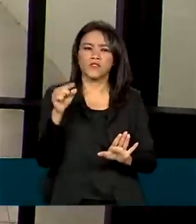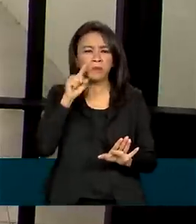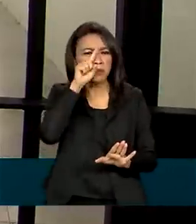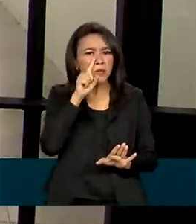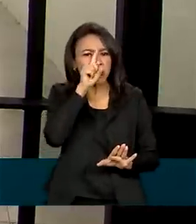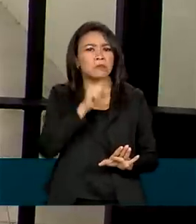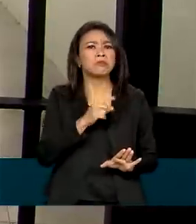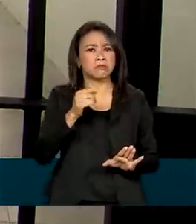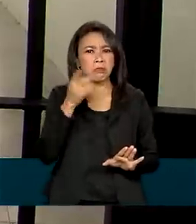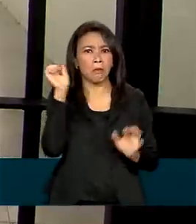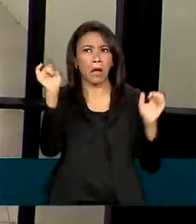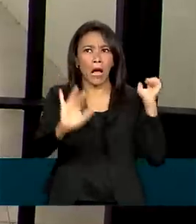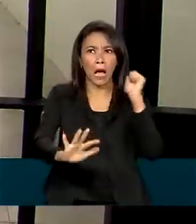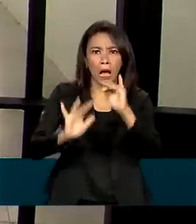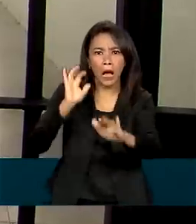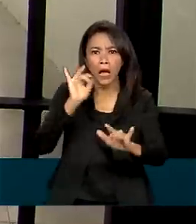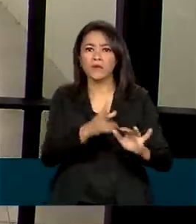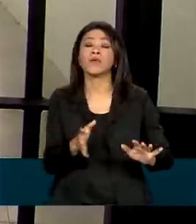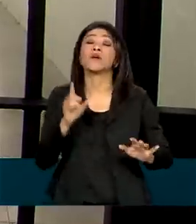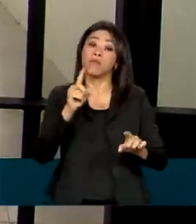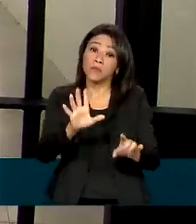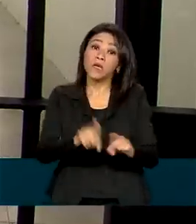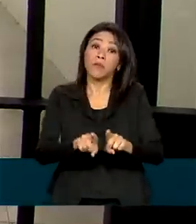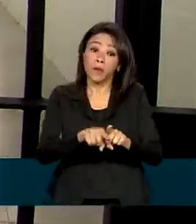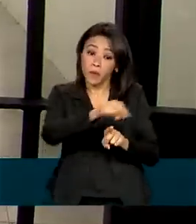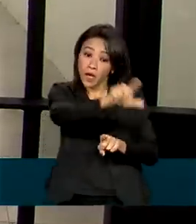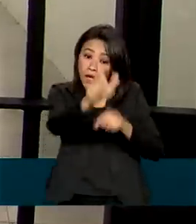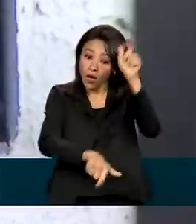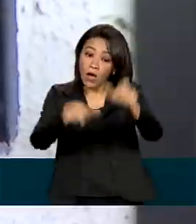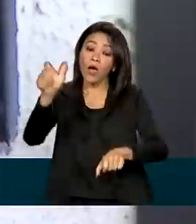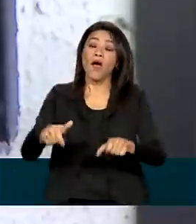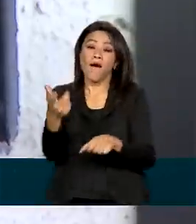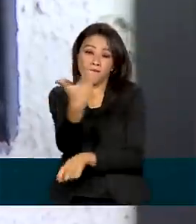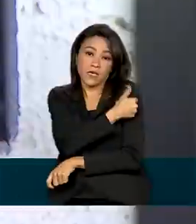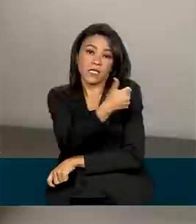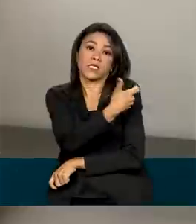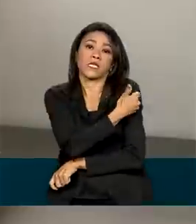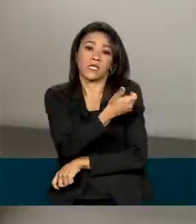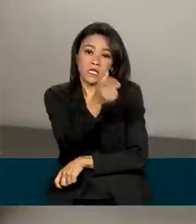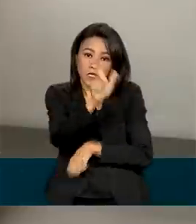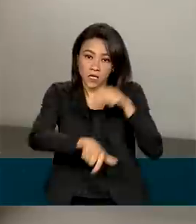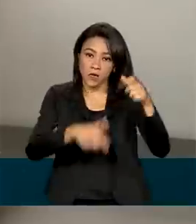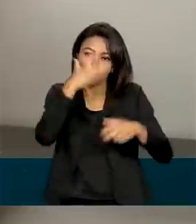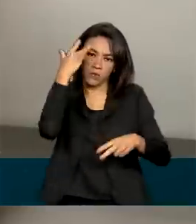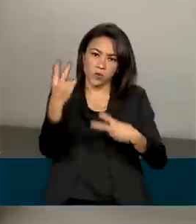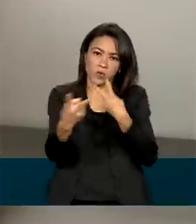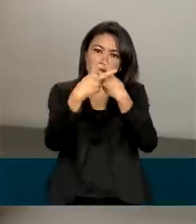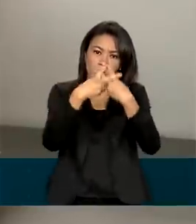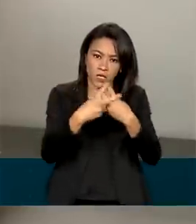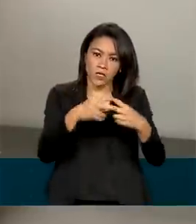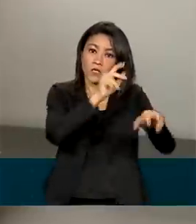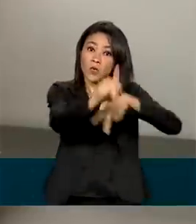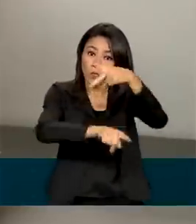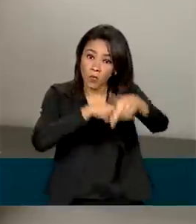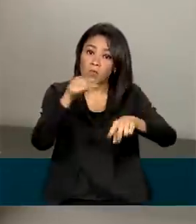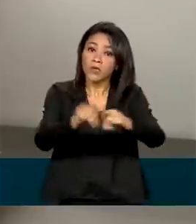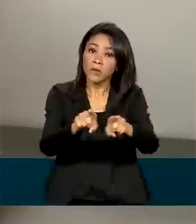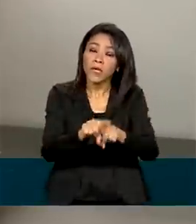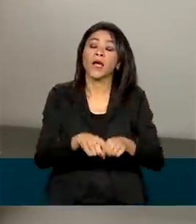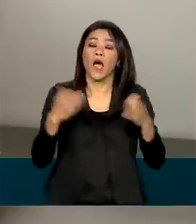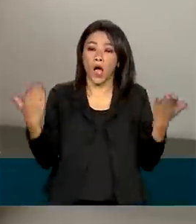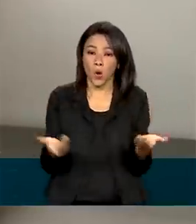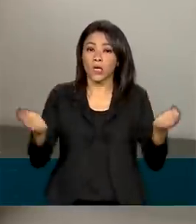o país, a decisão levou em conta a vacinação dos presos e também da população. Com isso, agora presos vão poder receber